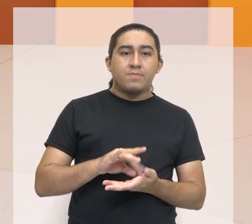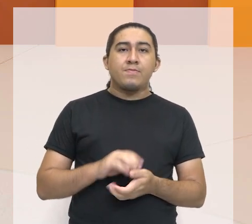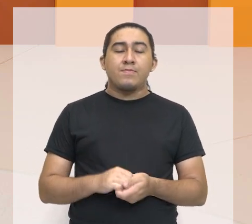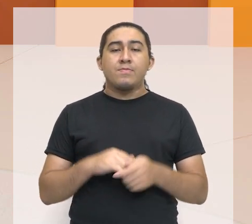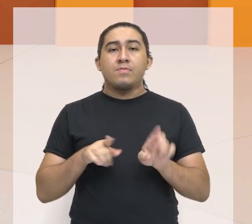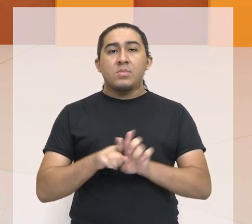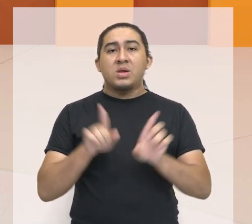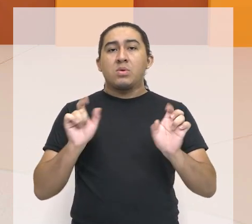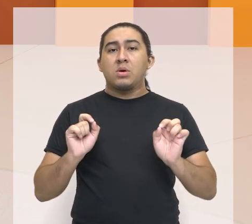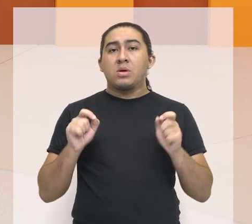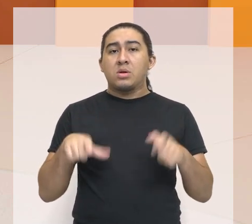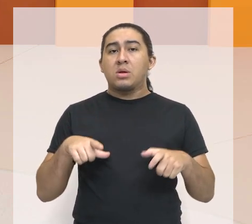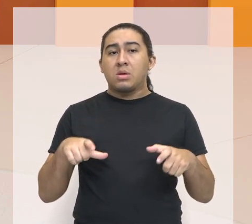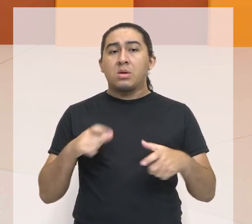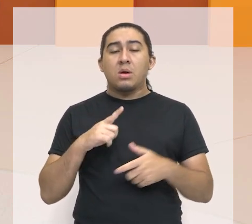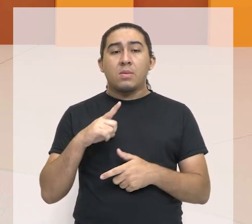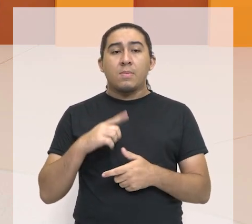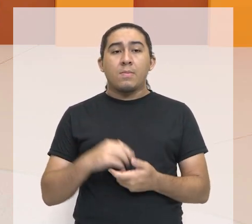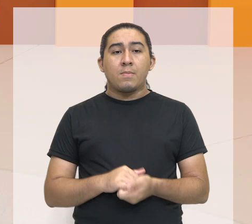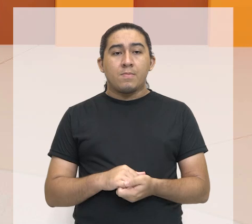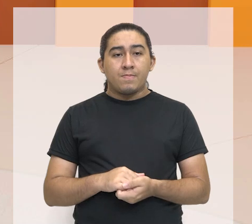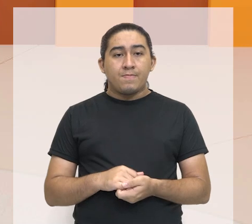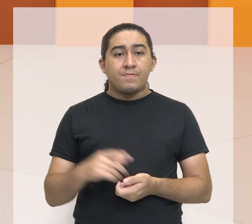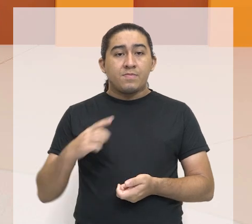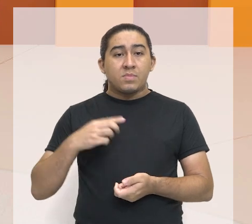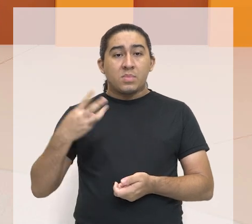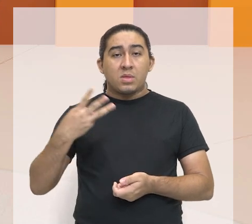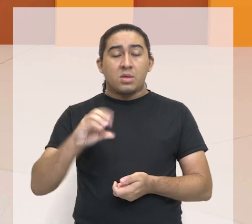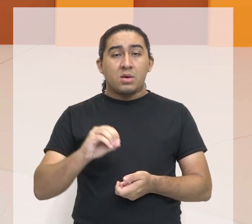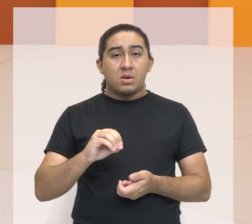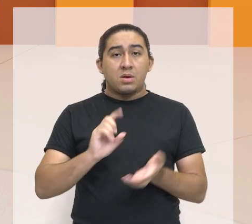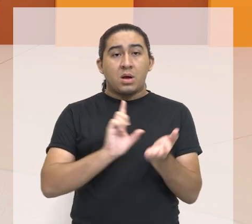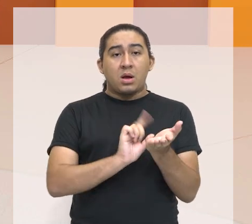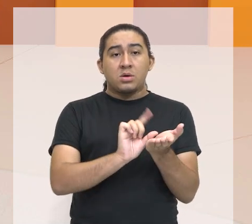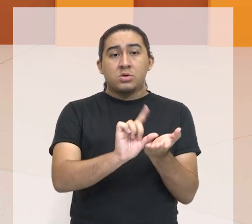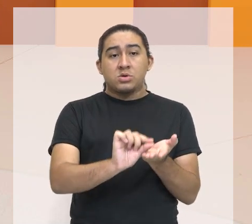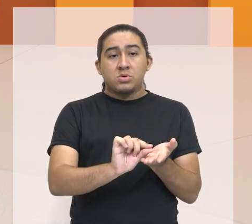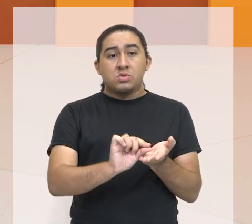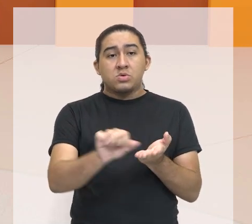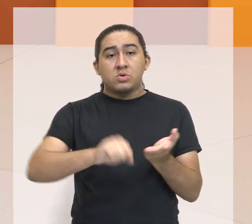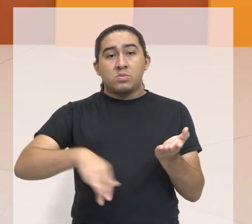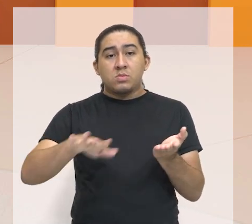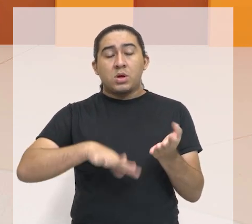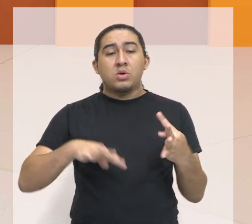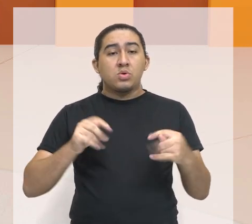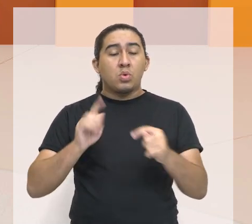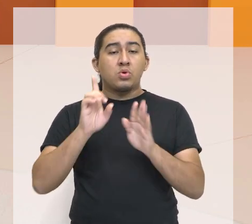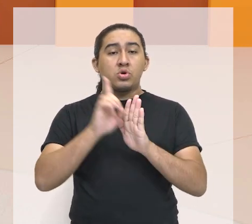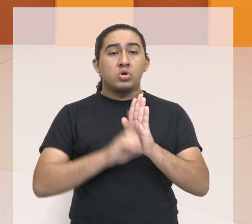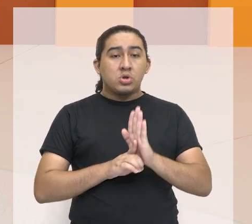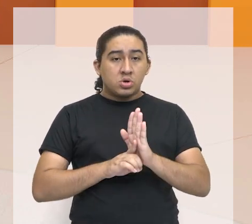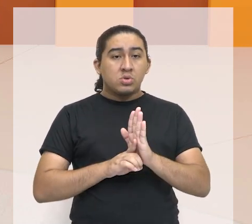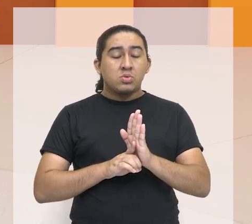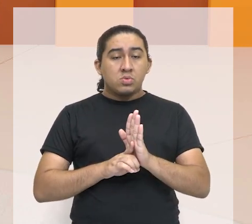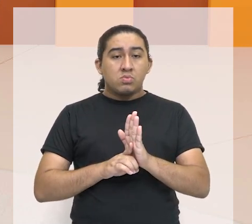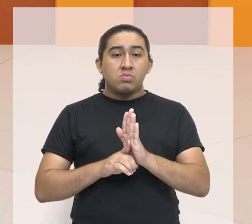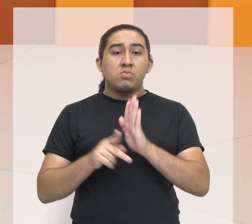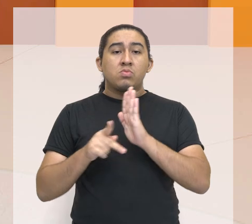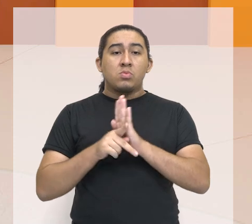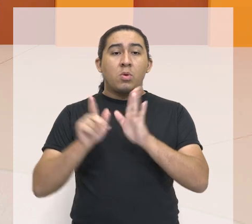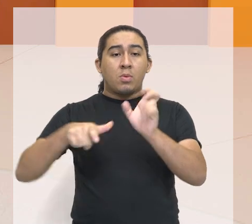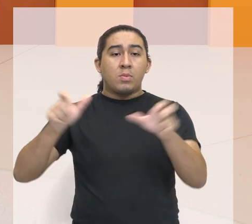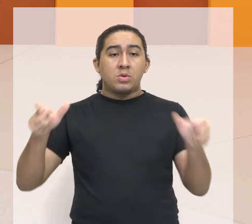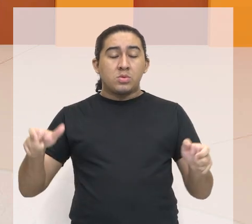tem lá? Olha, ela contém 30 artigos que abrangem direitos civis,